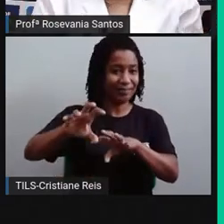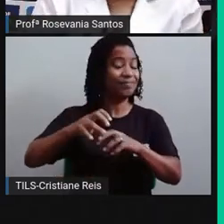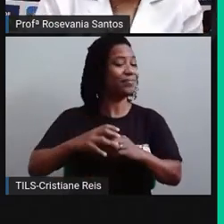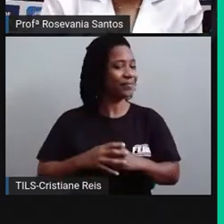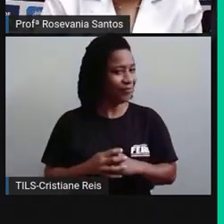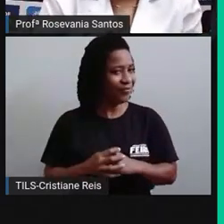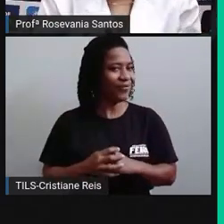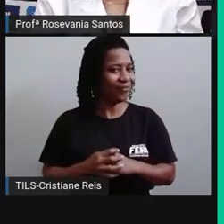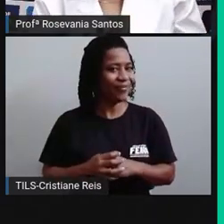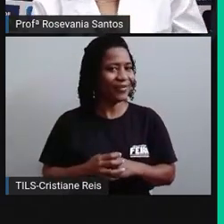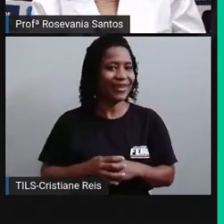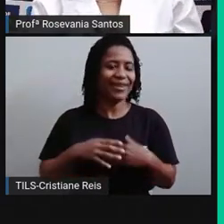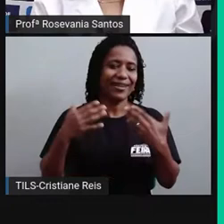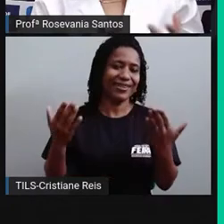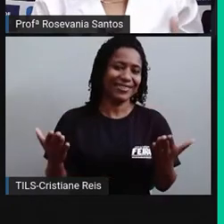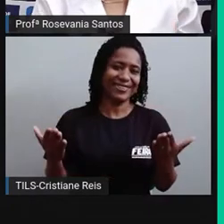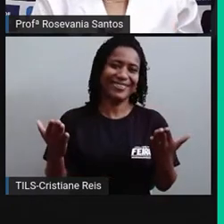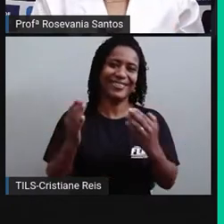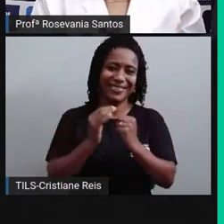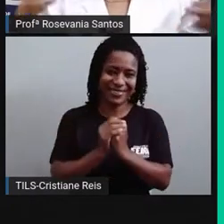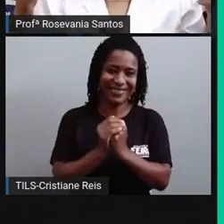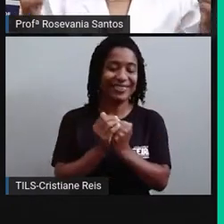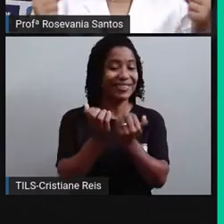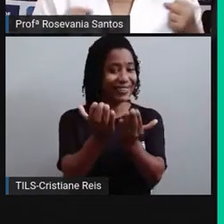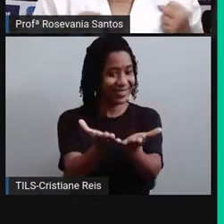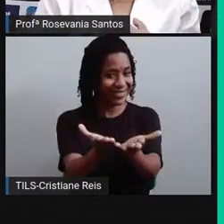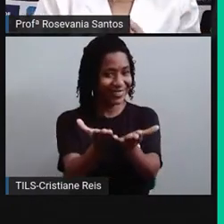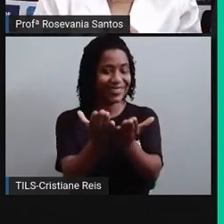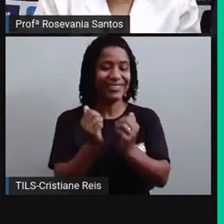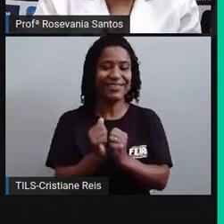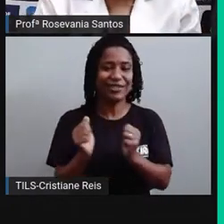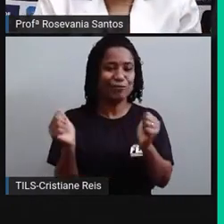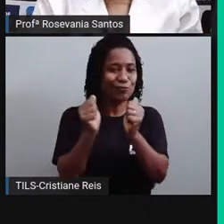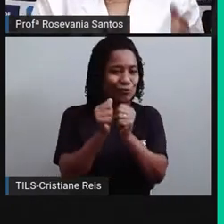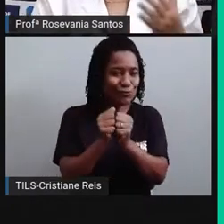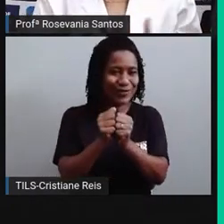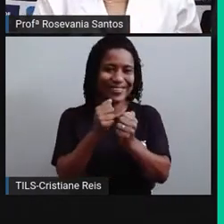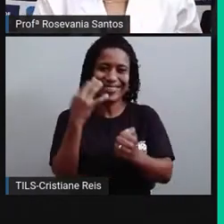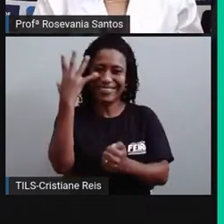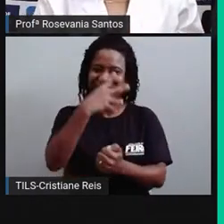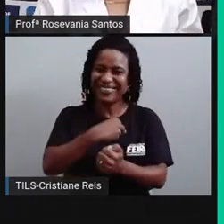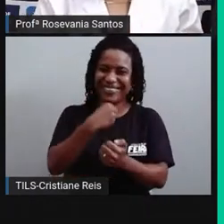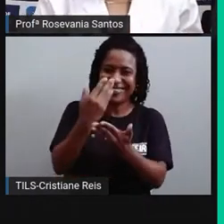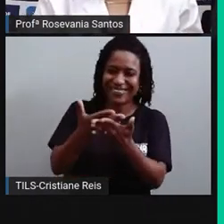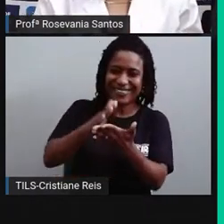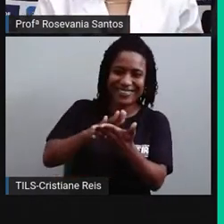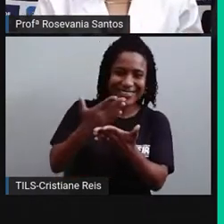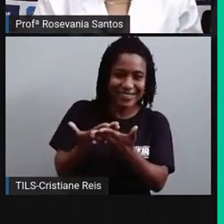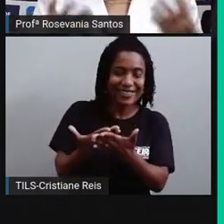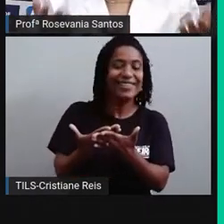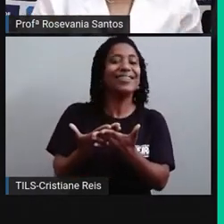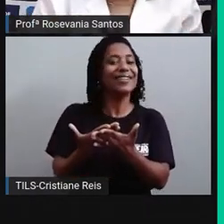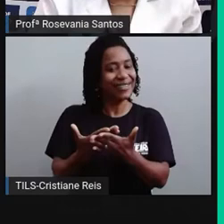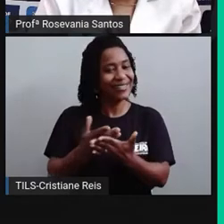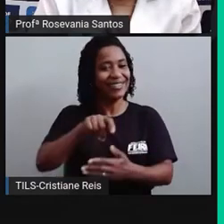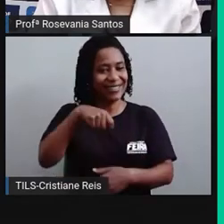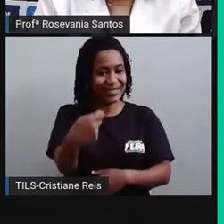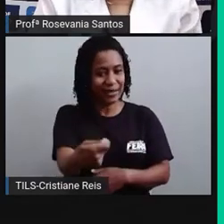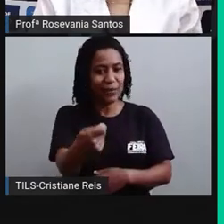como sempre, né? Não podemos deixar de falar da nossa companhia belíssima, da nossa intérprete da aula de hoje,